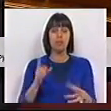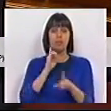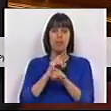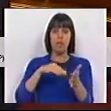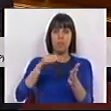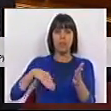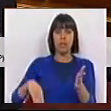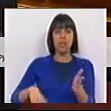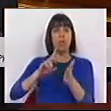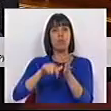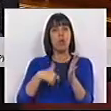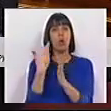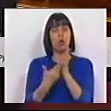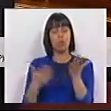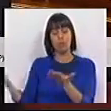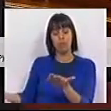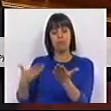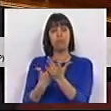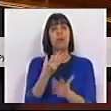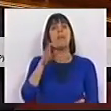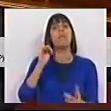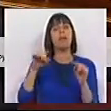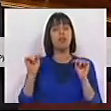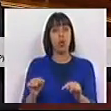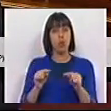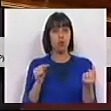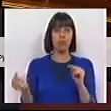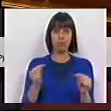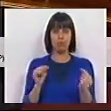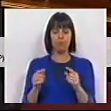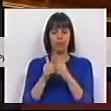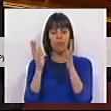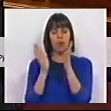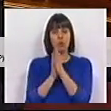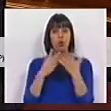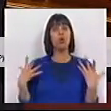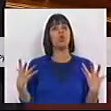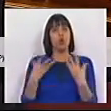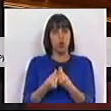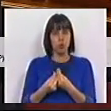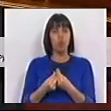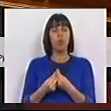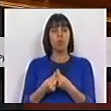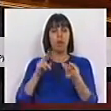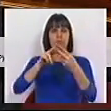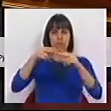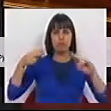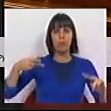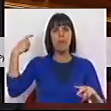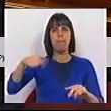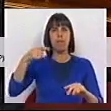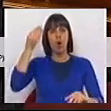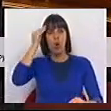Com a petição e o projeto de resolução apresentado pelo PS que aqui hoje se escutem, todos em conjunto, autarcas,